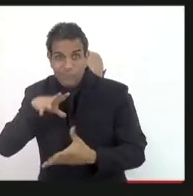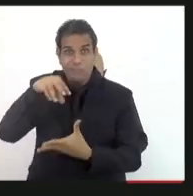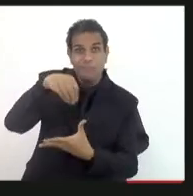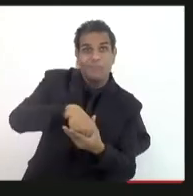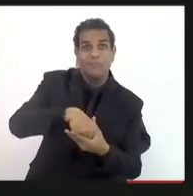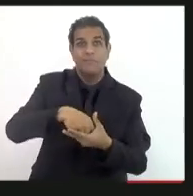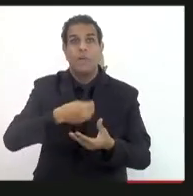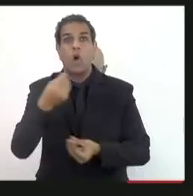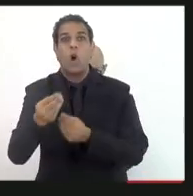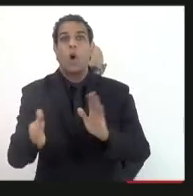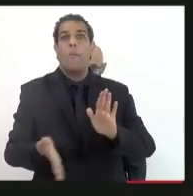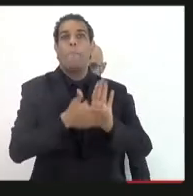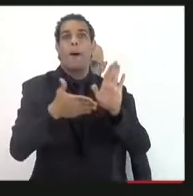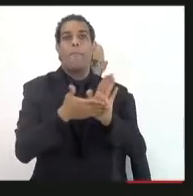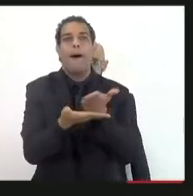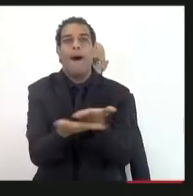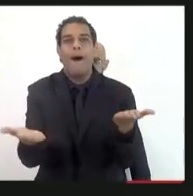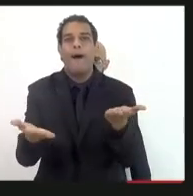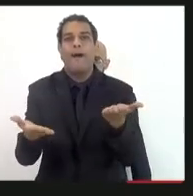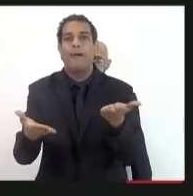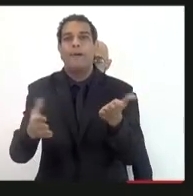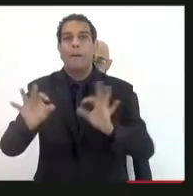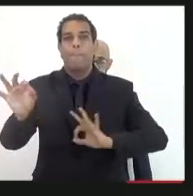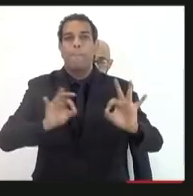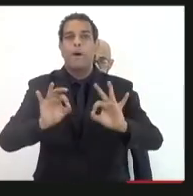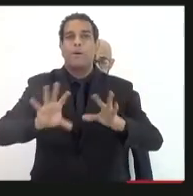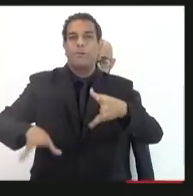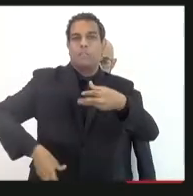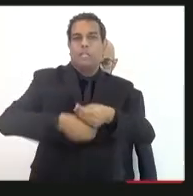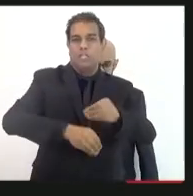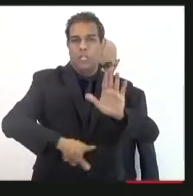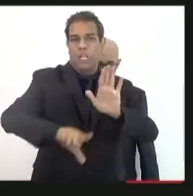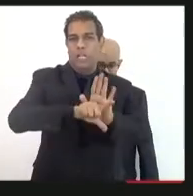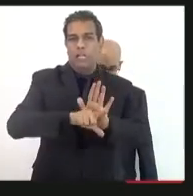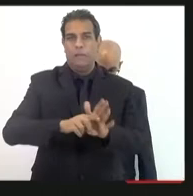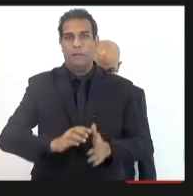proposta do projeto de lei complementar.